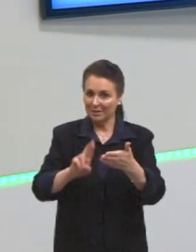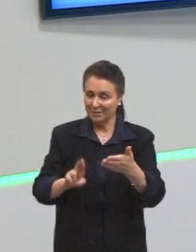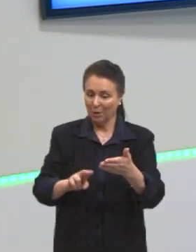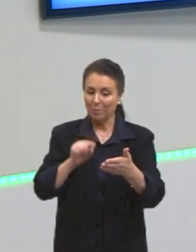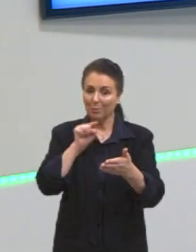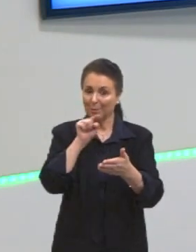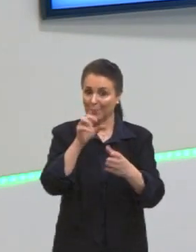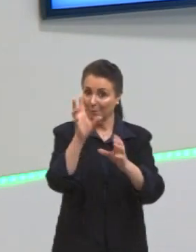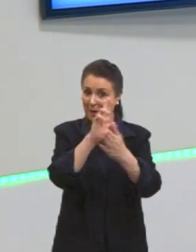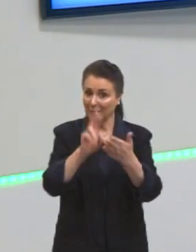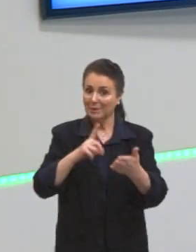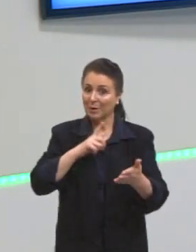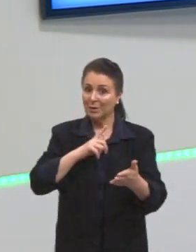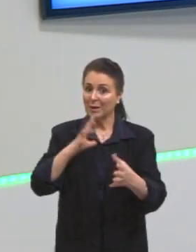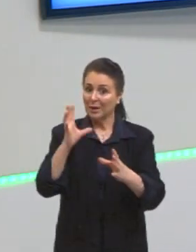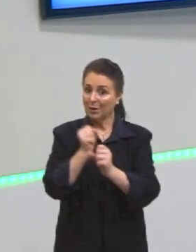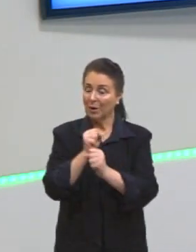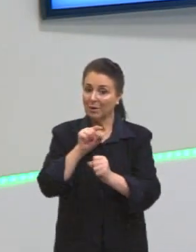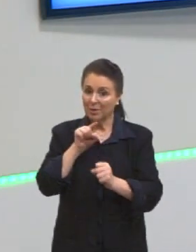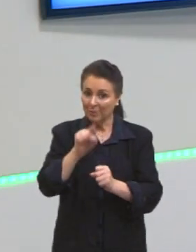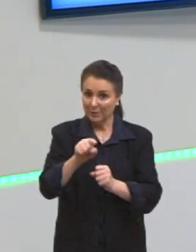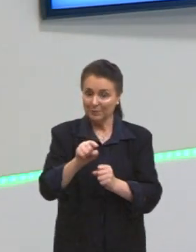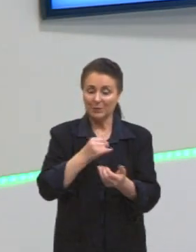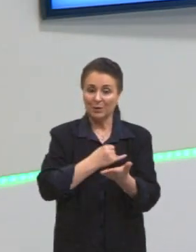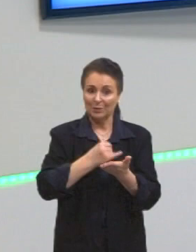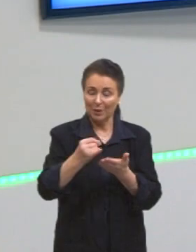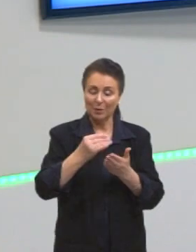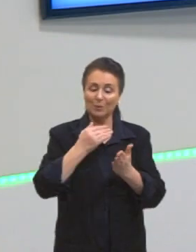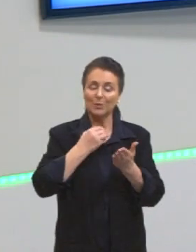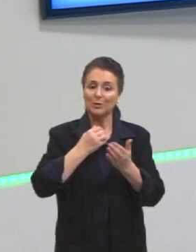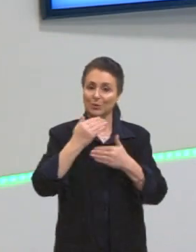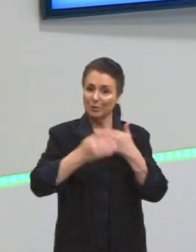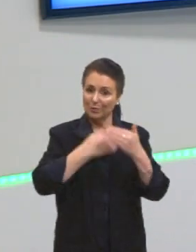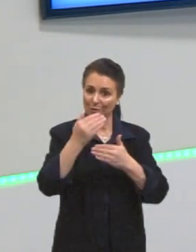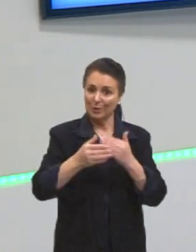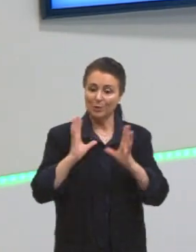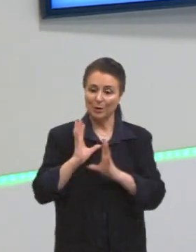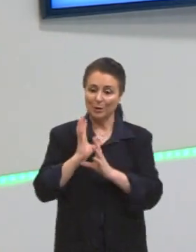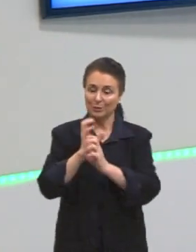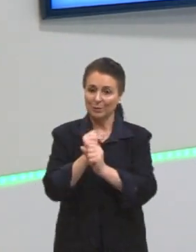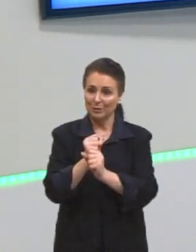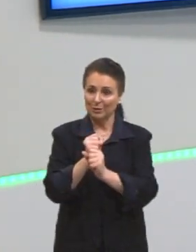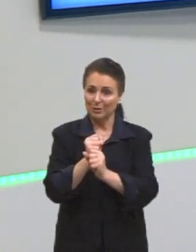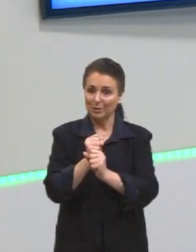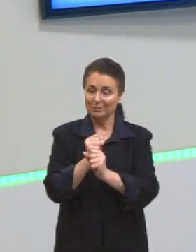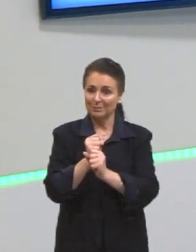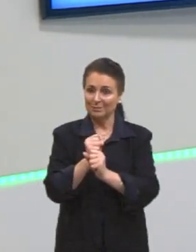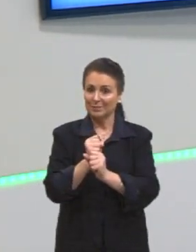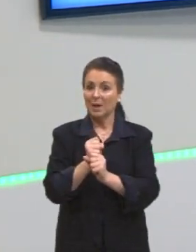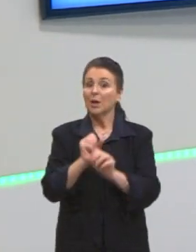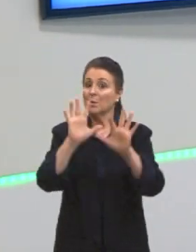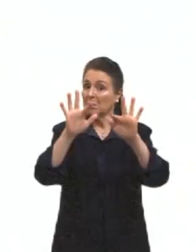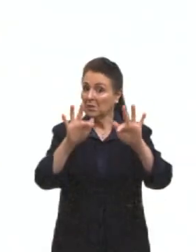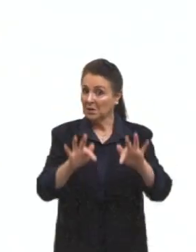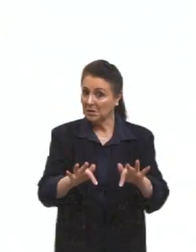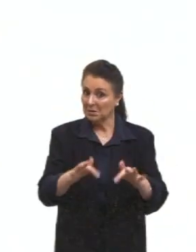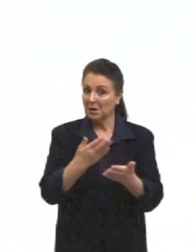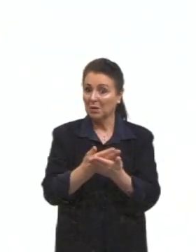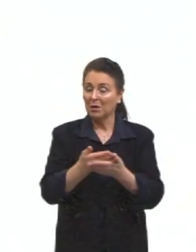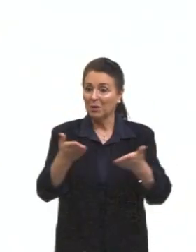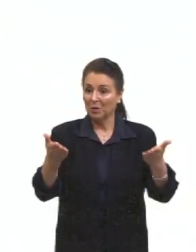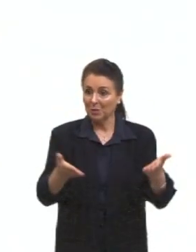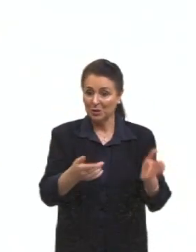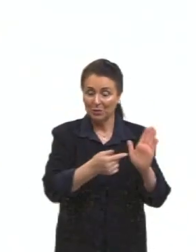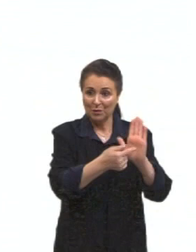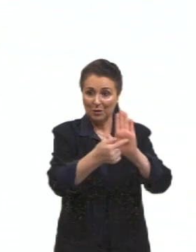seja nota mil, introdução, desenvolvimento e conclusão. E para encerrar a nossa aula de hoje, eu